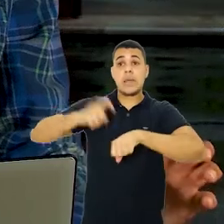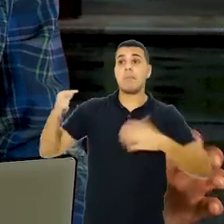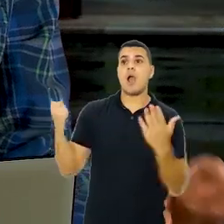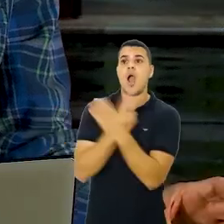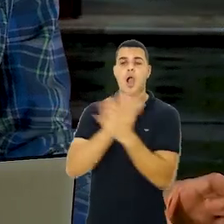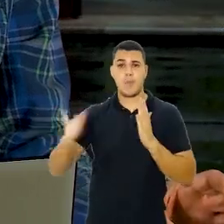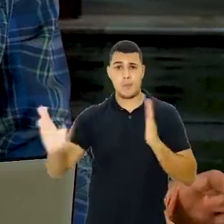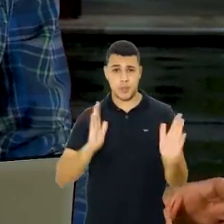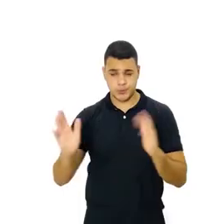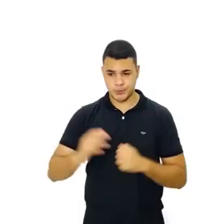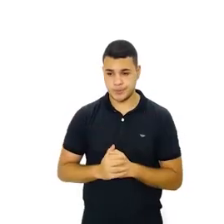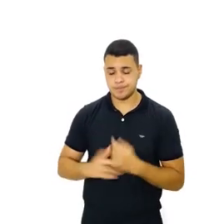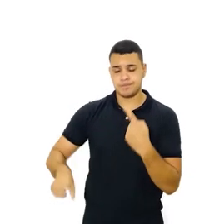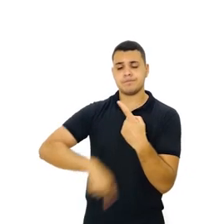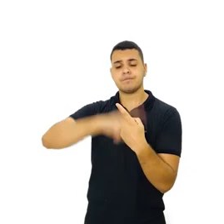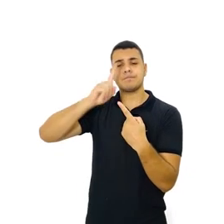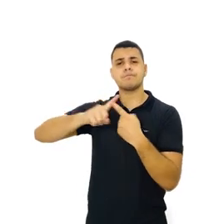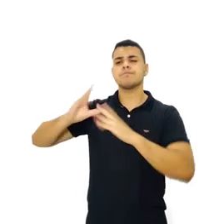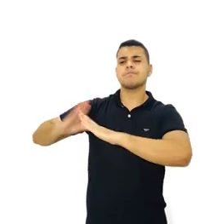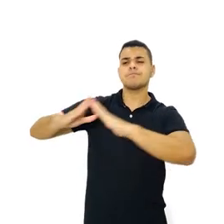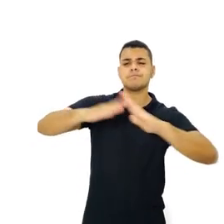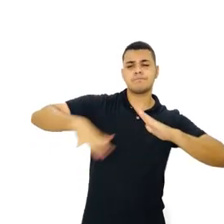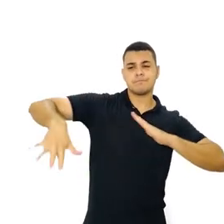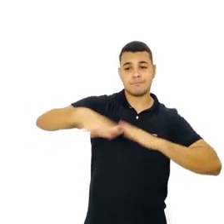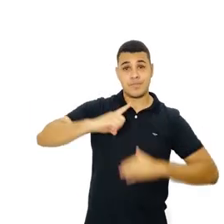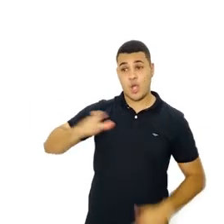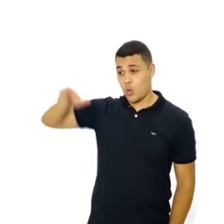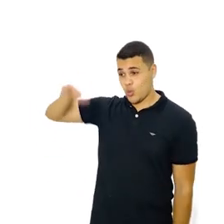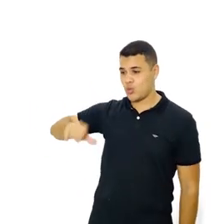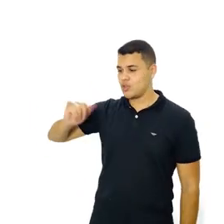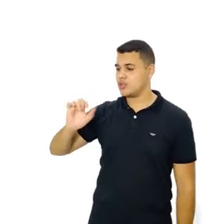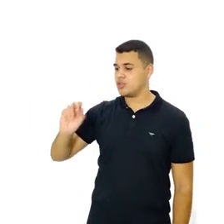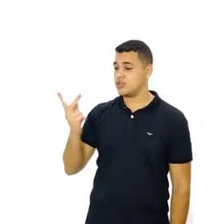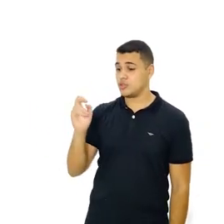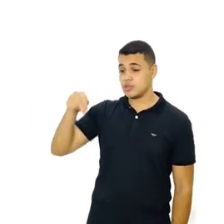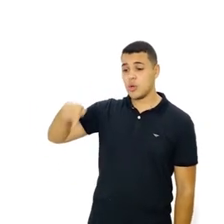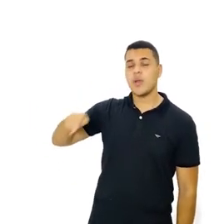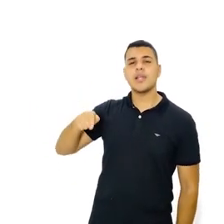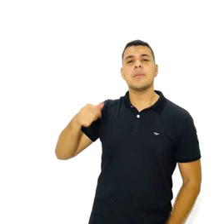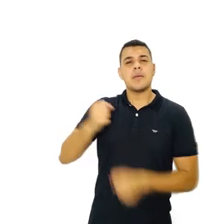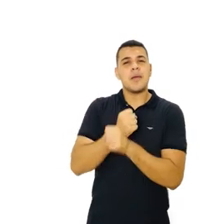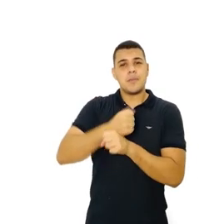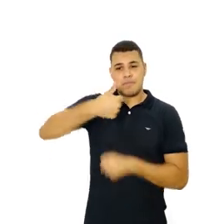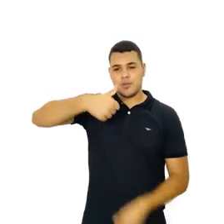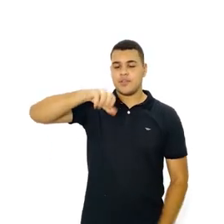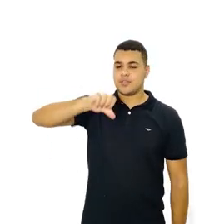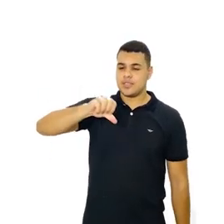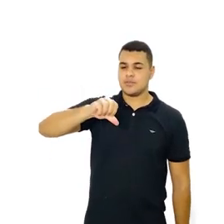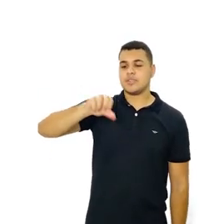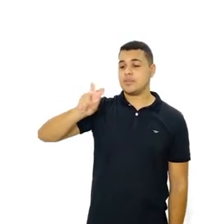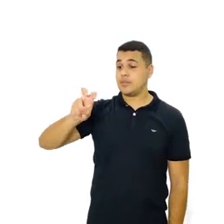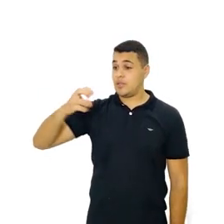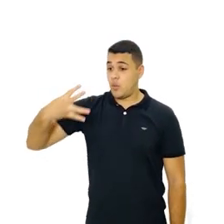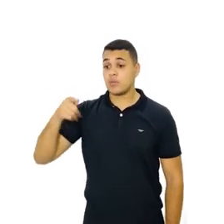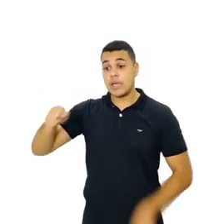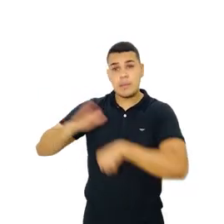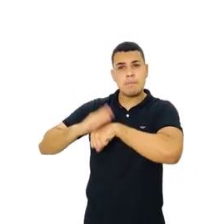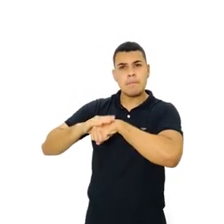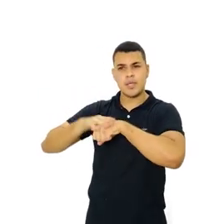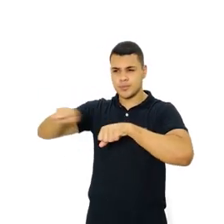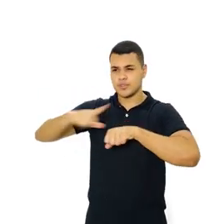e ao tempo. Em relação ao espaço geográfico, John Snow, em 1854,